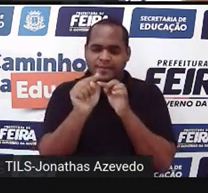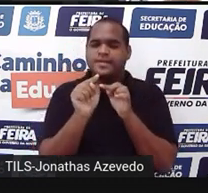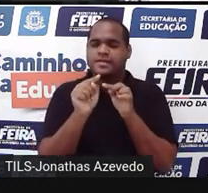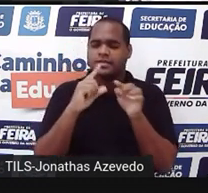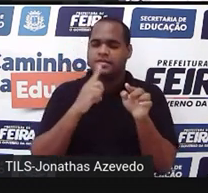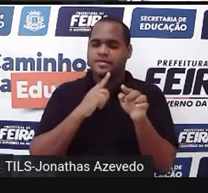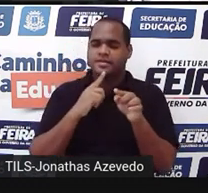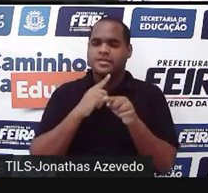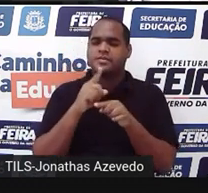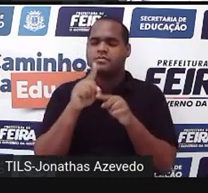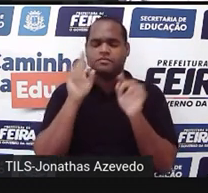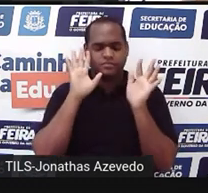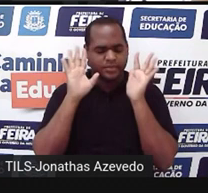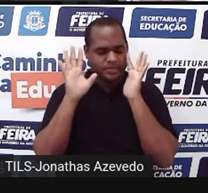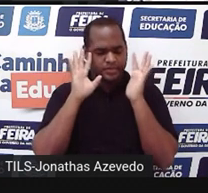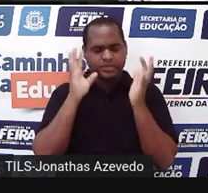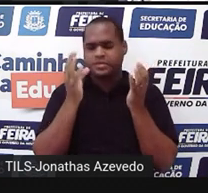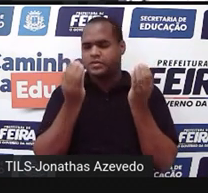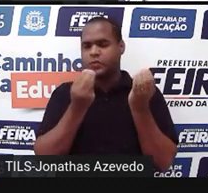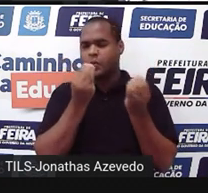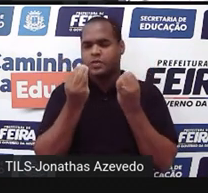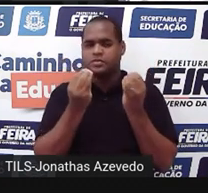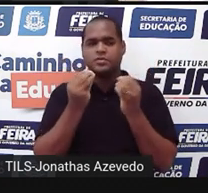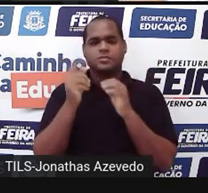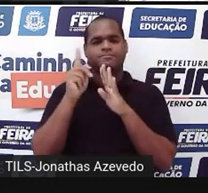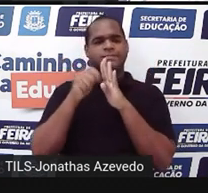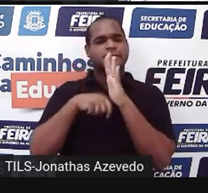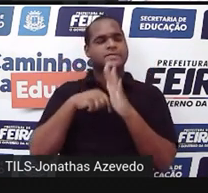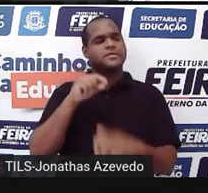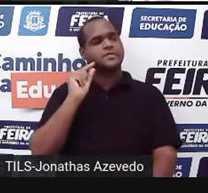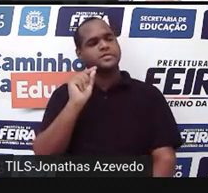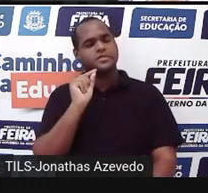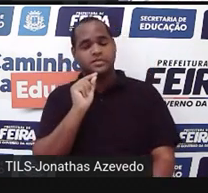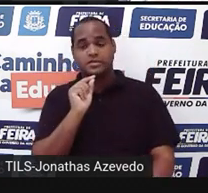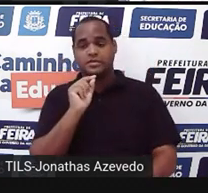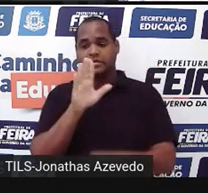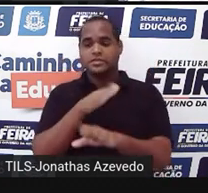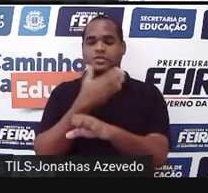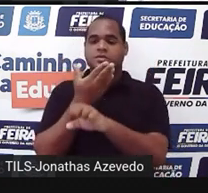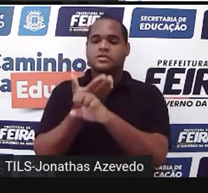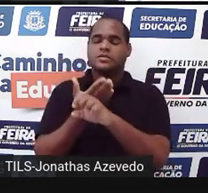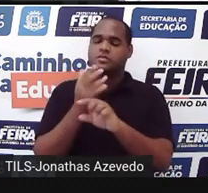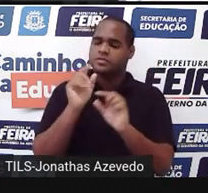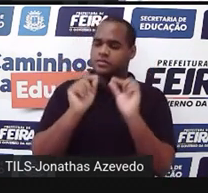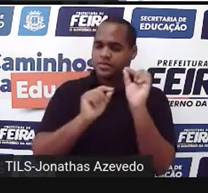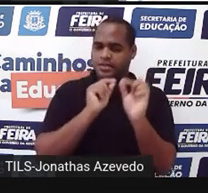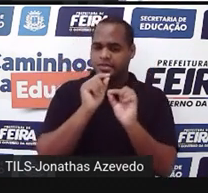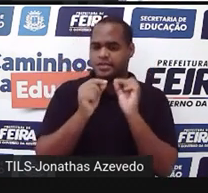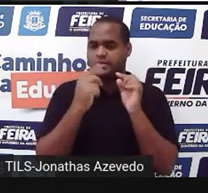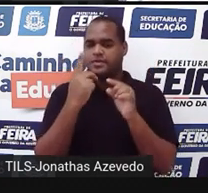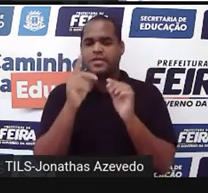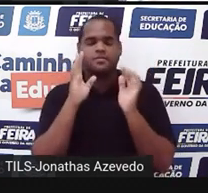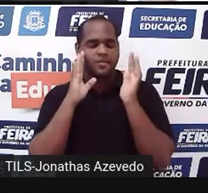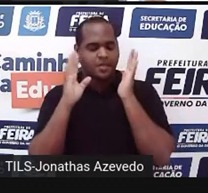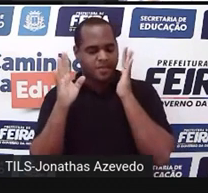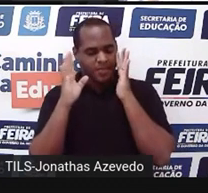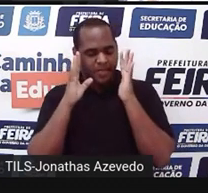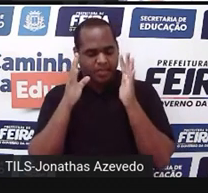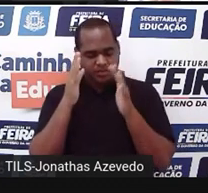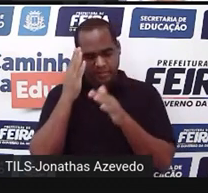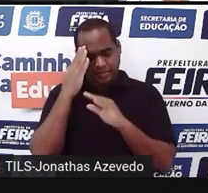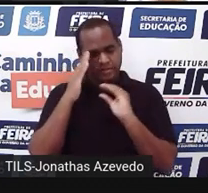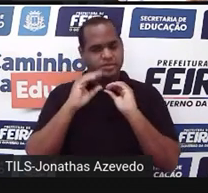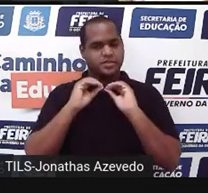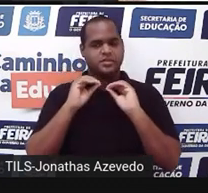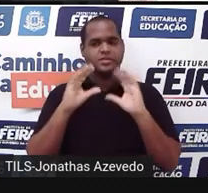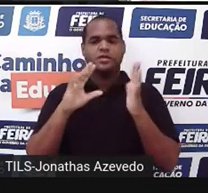lado pensar e se perguntar, mas até aqui o quanto é, o quanto foi que eu entendi das coisas